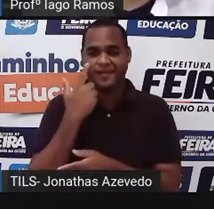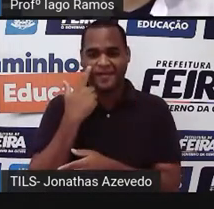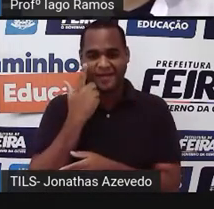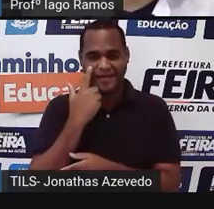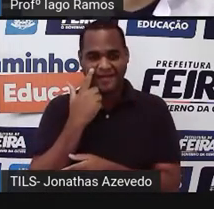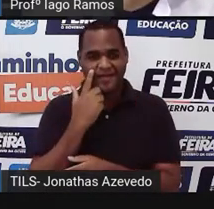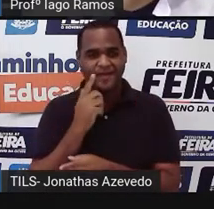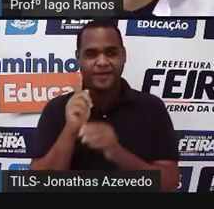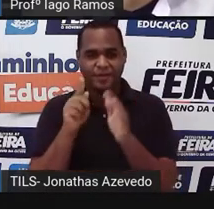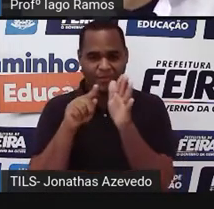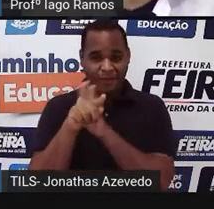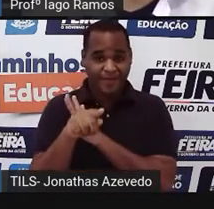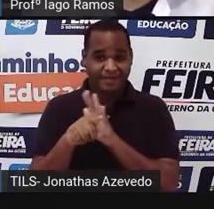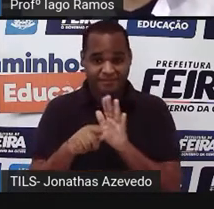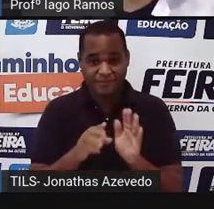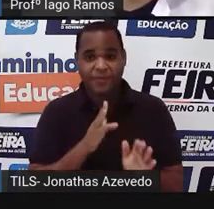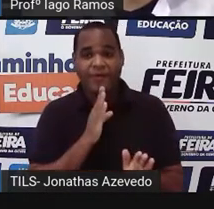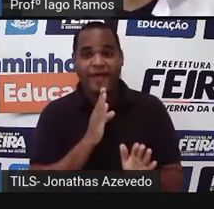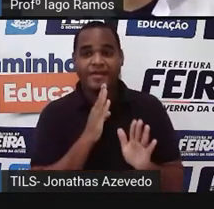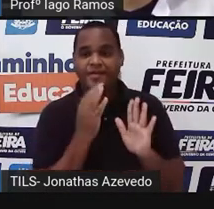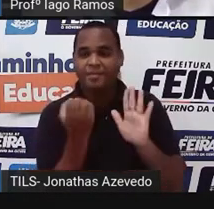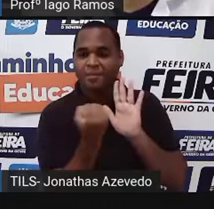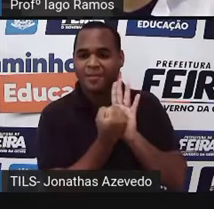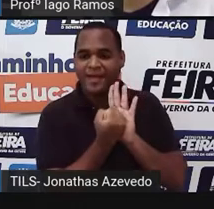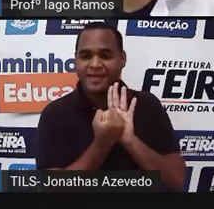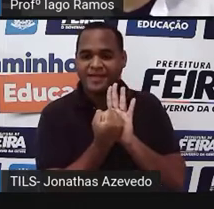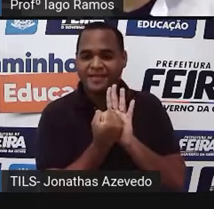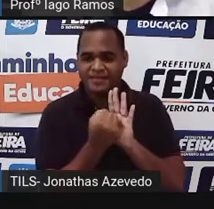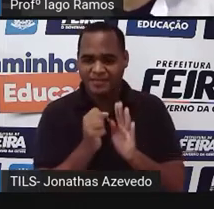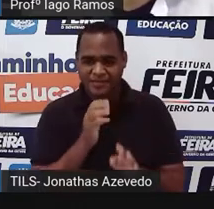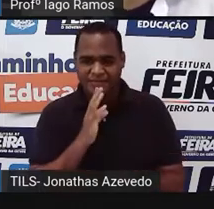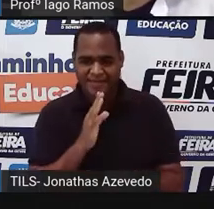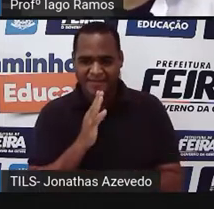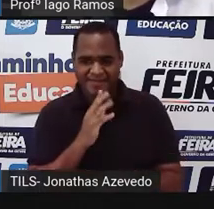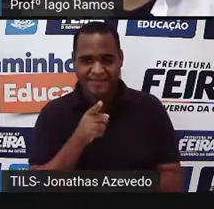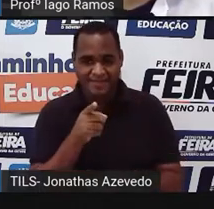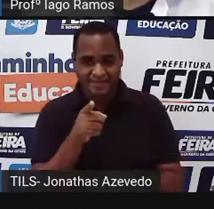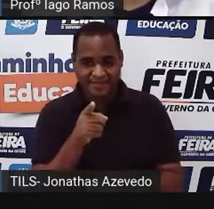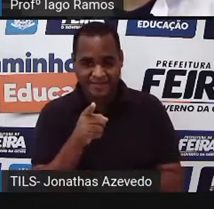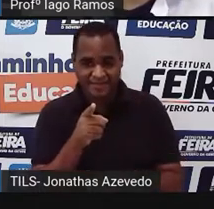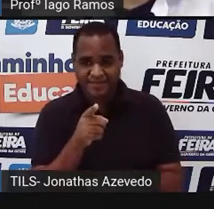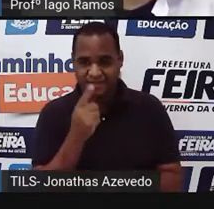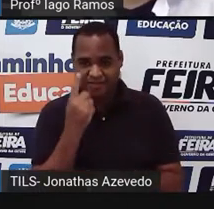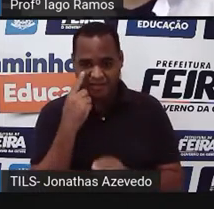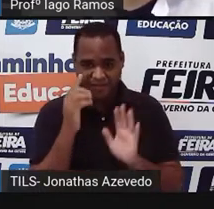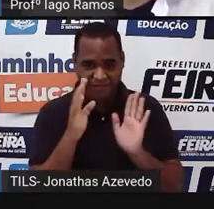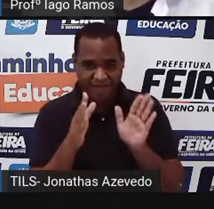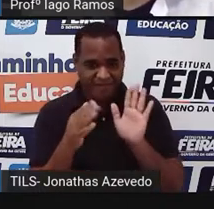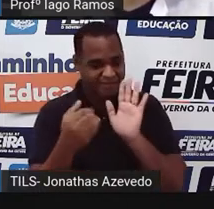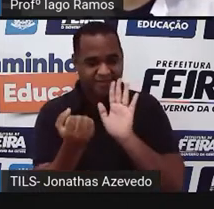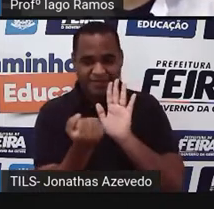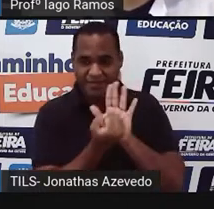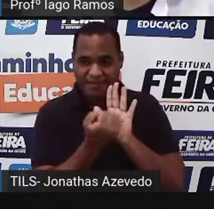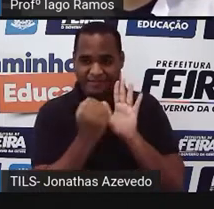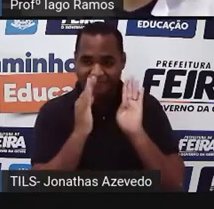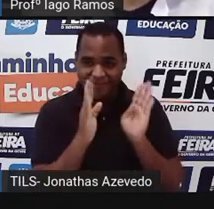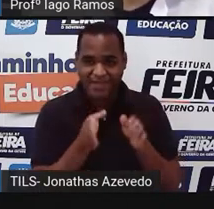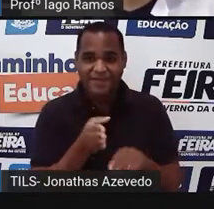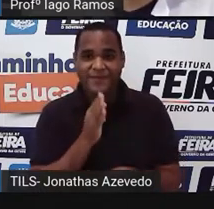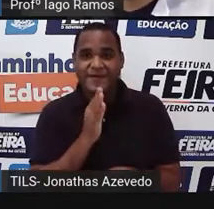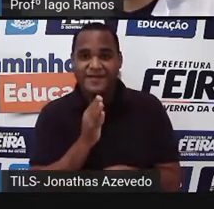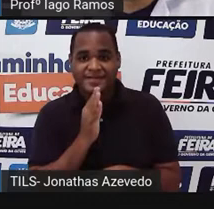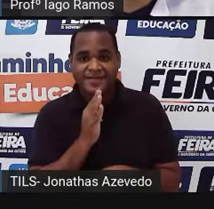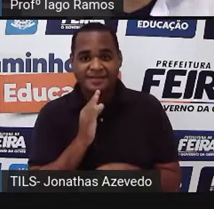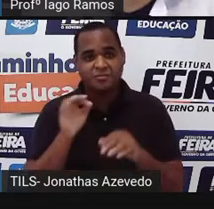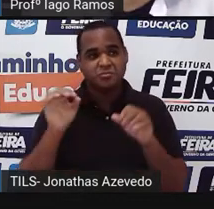deixa eu te perguntar, você conhece essa logomarca aqui? Já viu essa logomarca em algum lugar, quem sabe, na